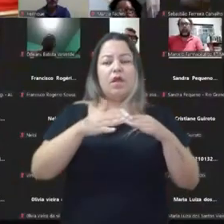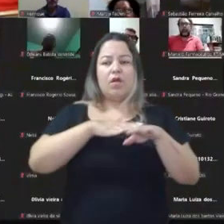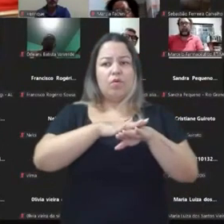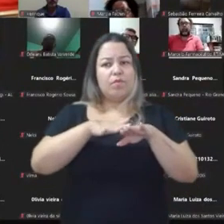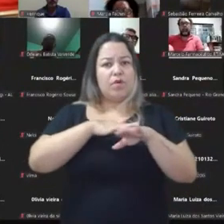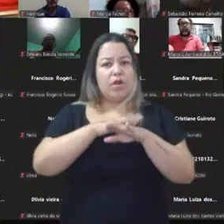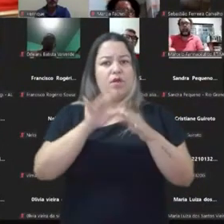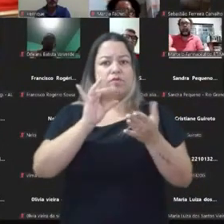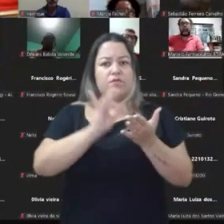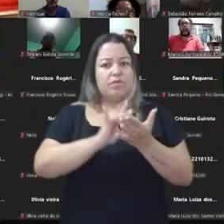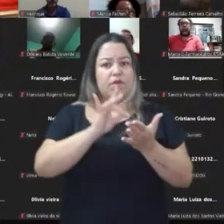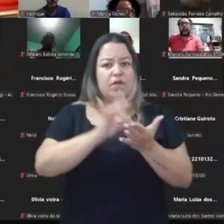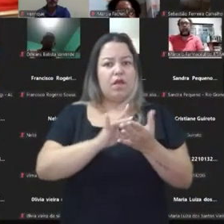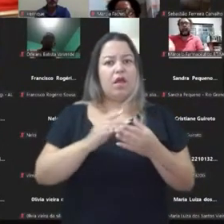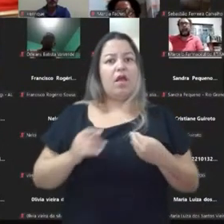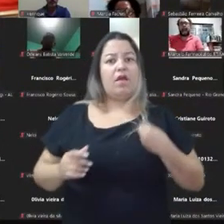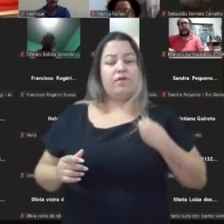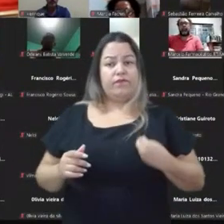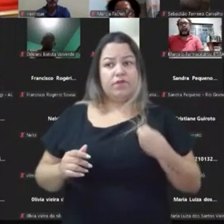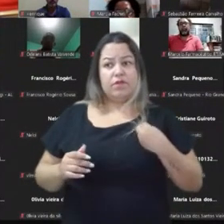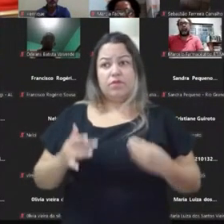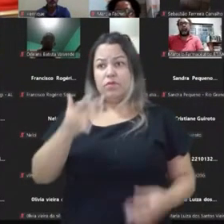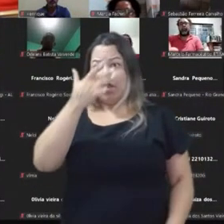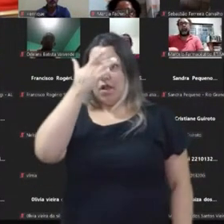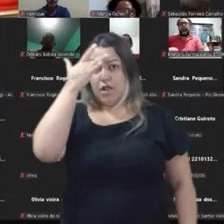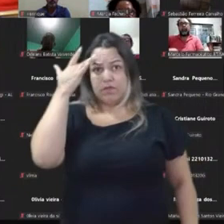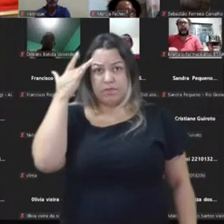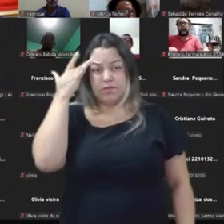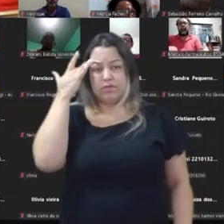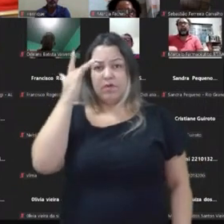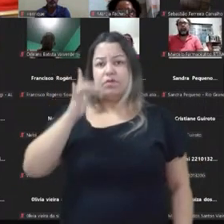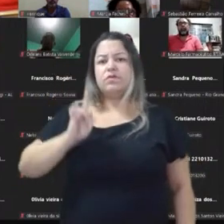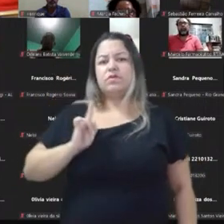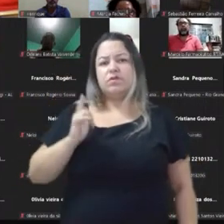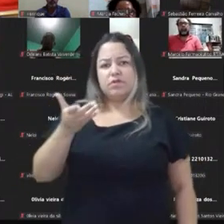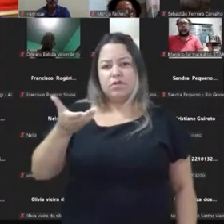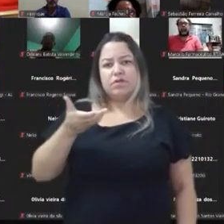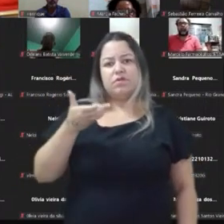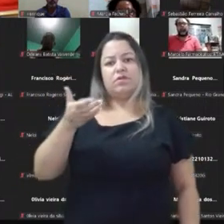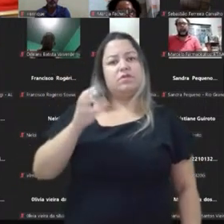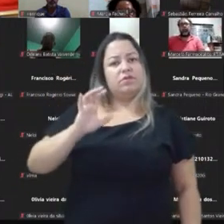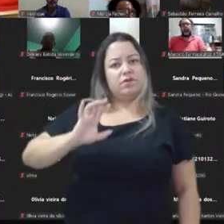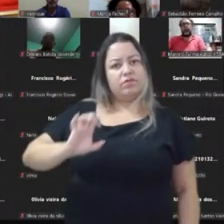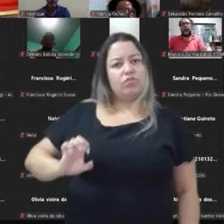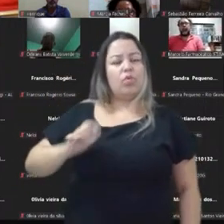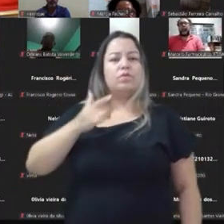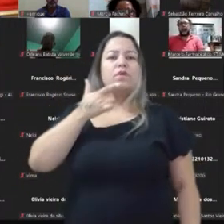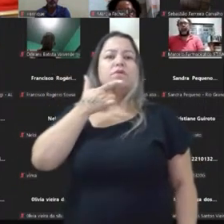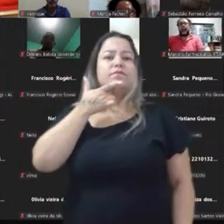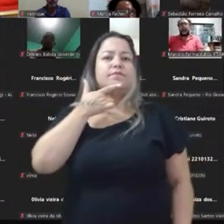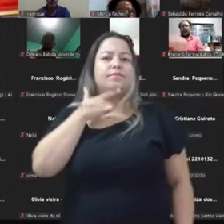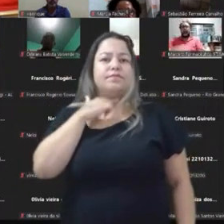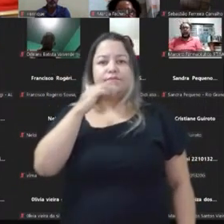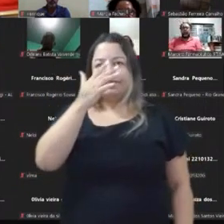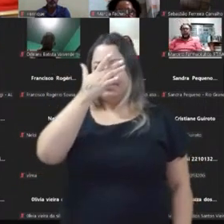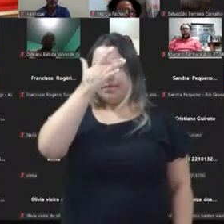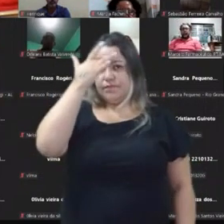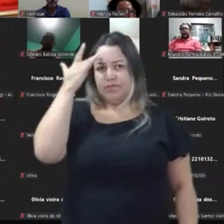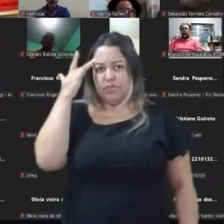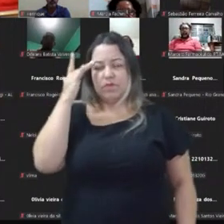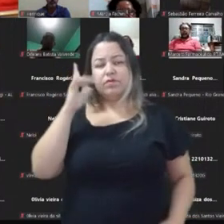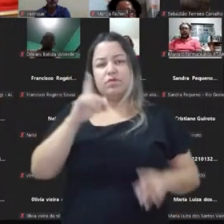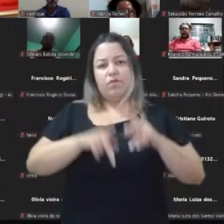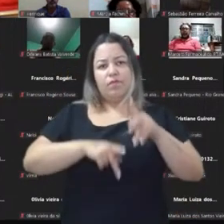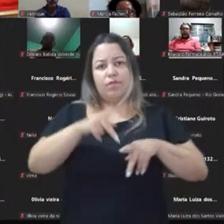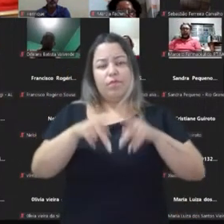com a vida das pessoas. As pessoas têm que querer ser de esquerda. O nosso povo de esquerda tem que ser um povo,